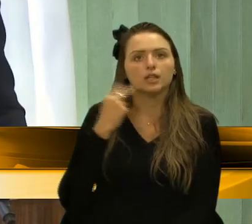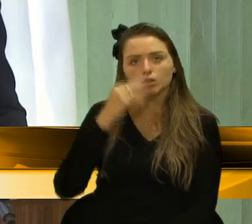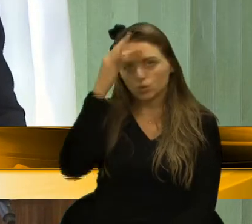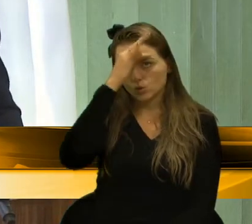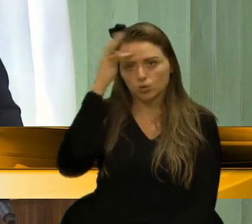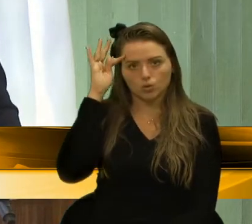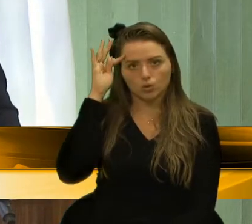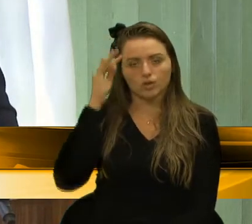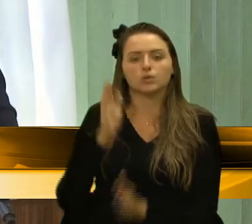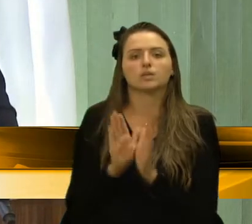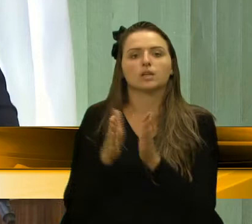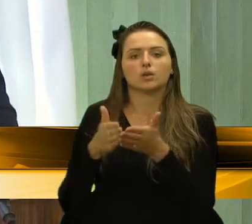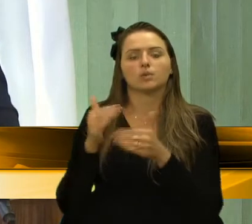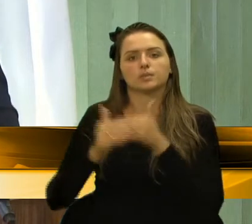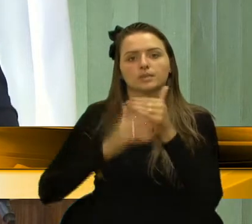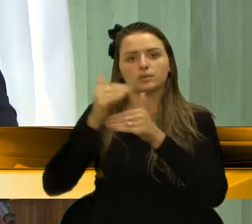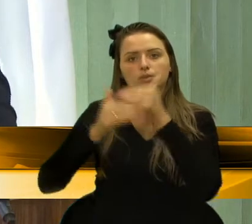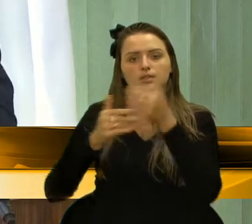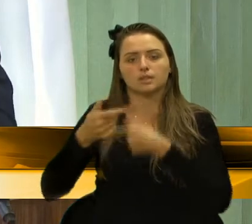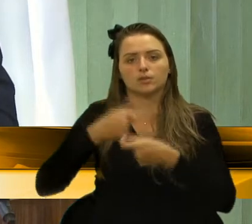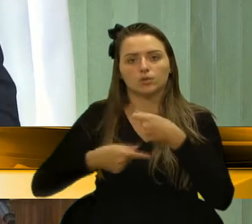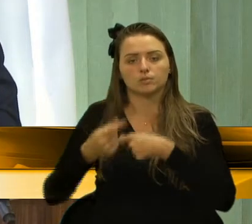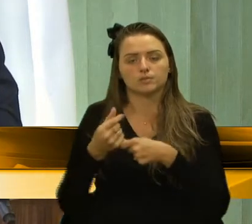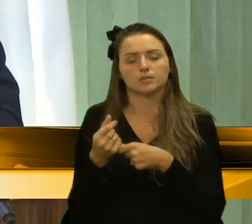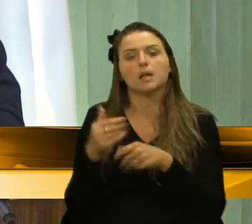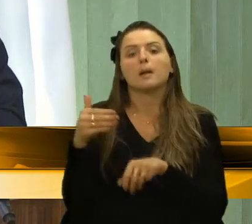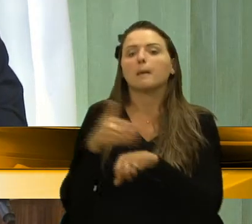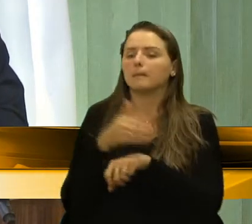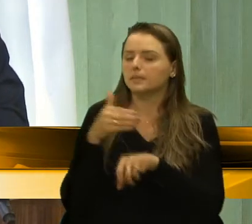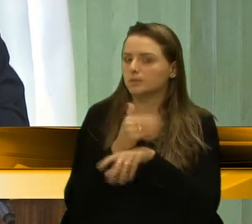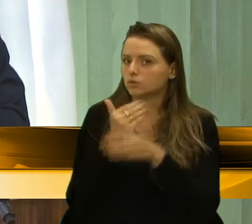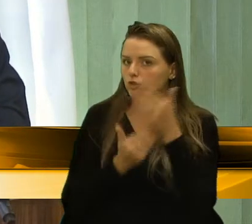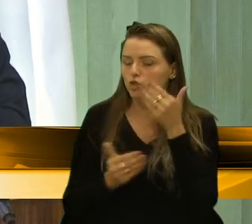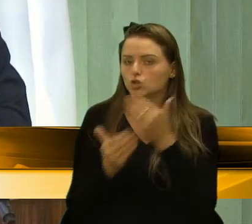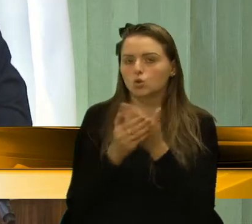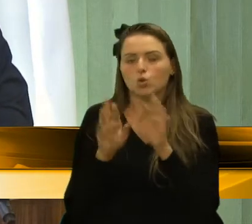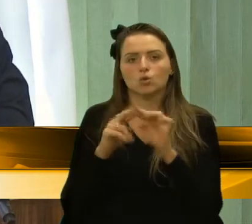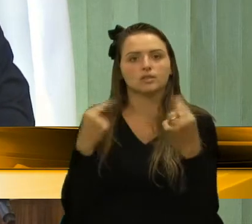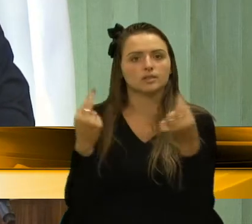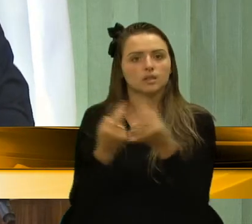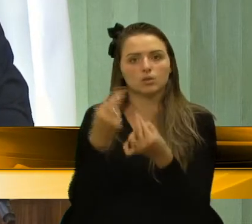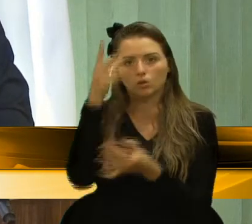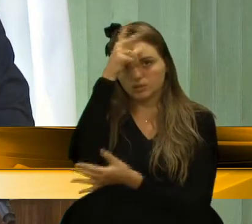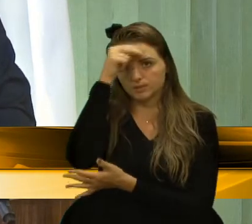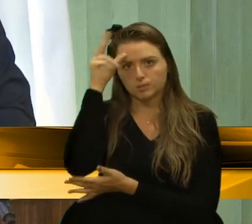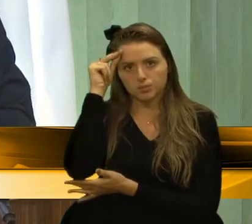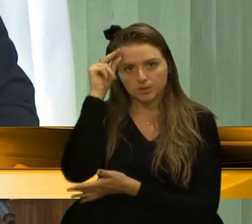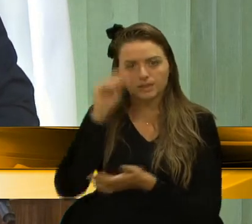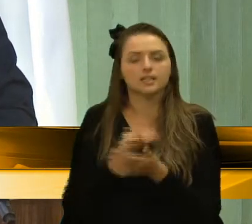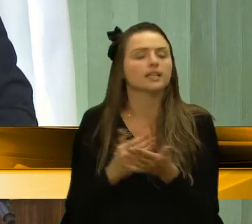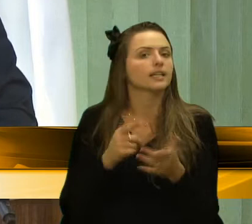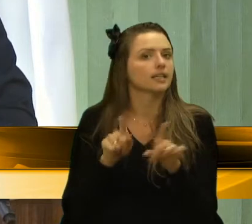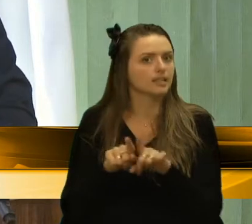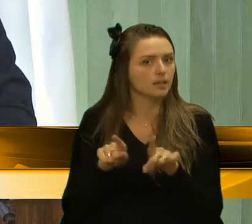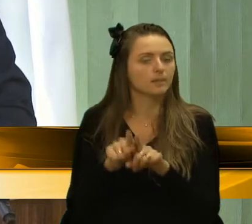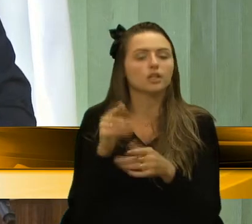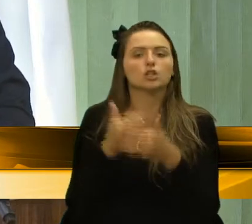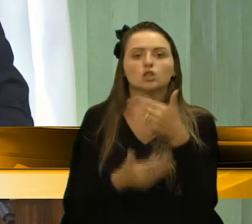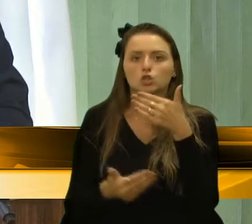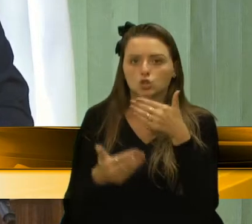Comissão de Desenvolvimento Econômico, participando de todas as audiências, vereador Tuígo, e em todas elas,